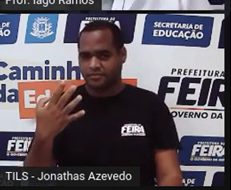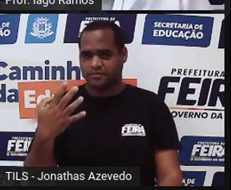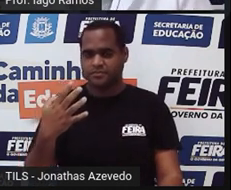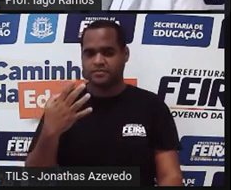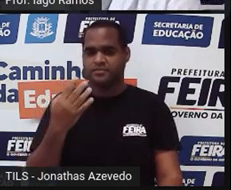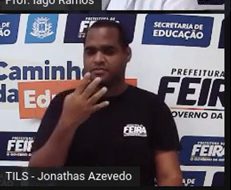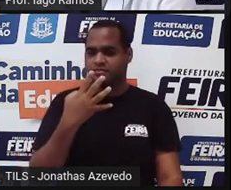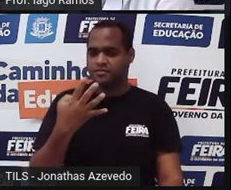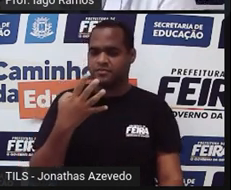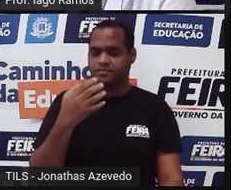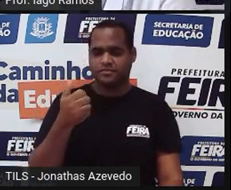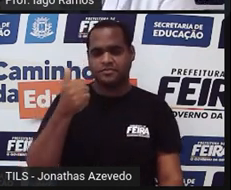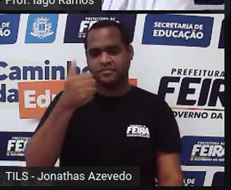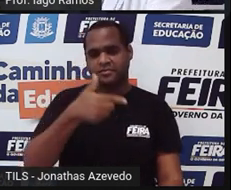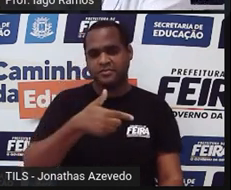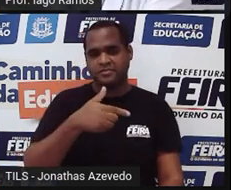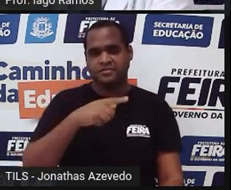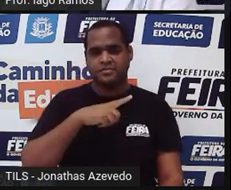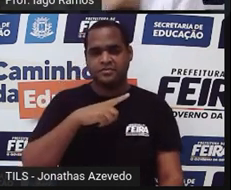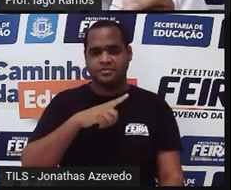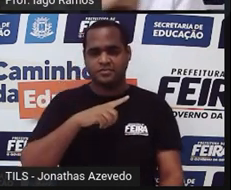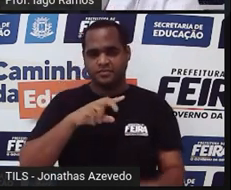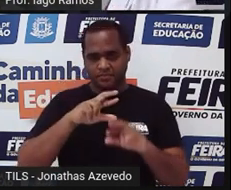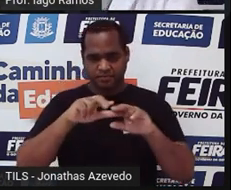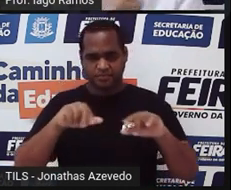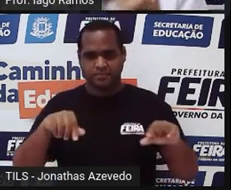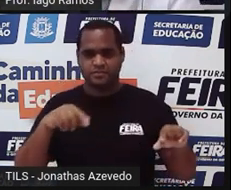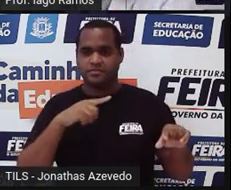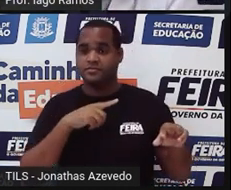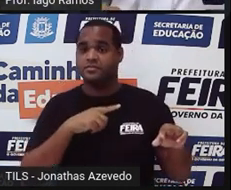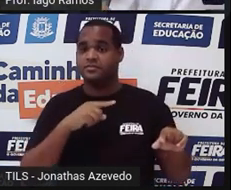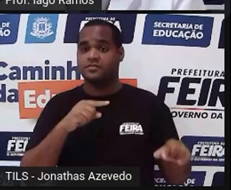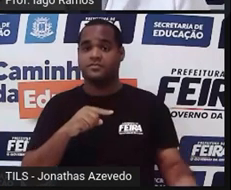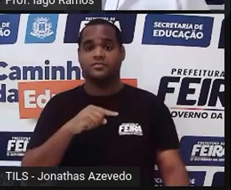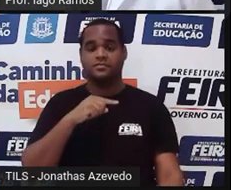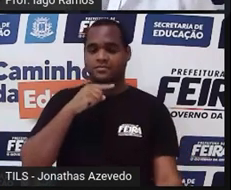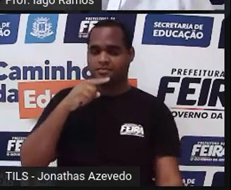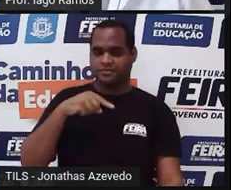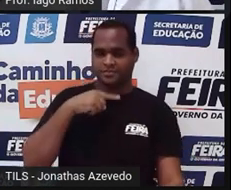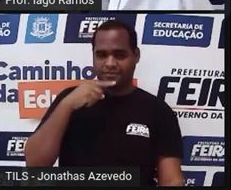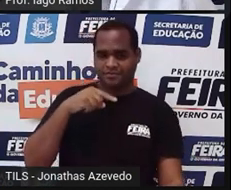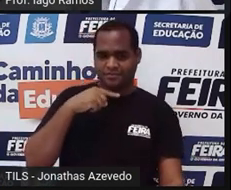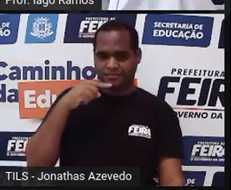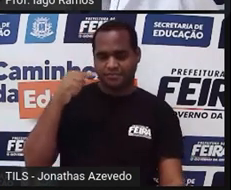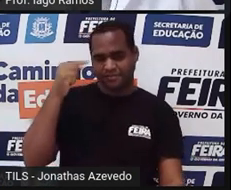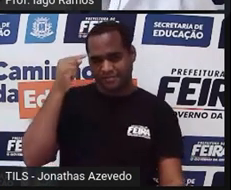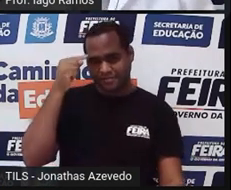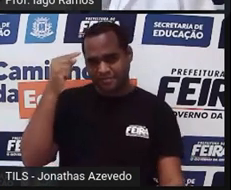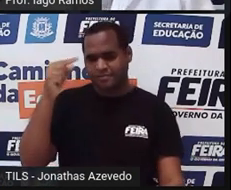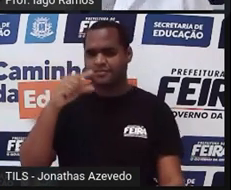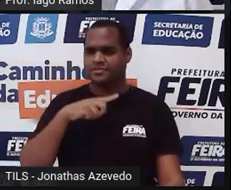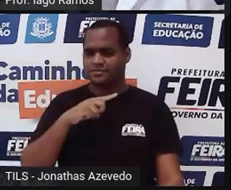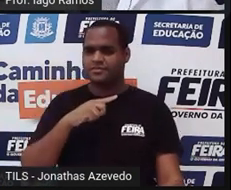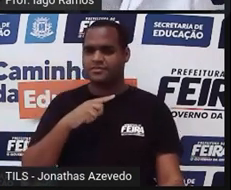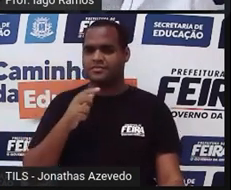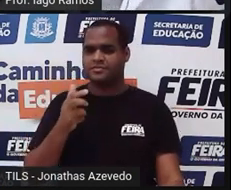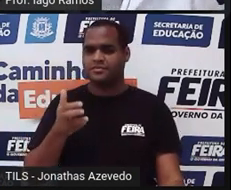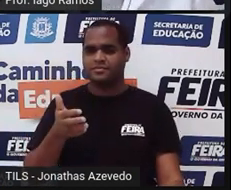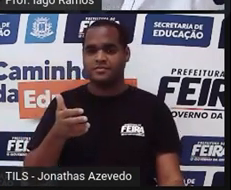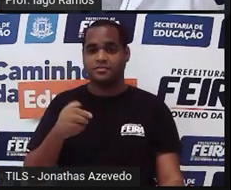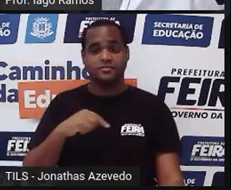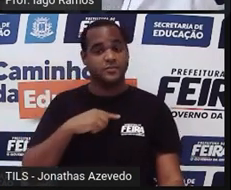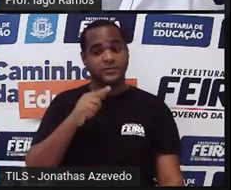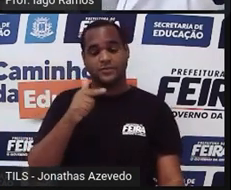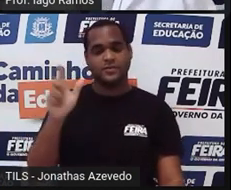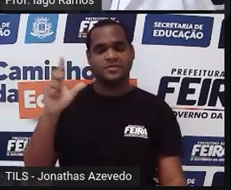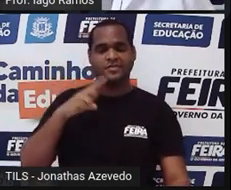que ele mesmo. 4 é igual a ele mesmo. Então, já não atendeu aquela parte da condição. A outra que também não